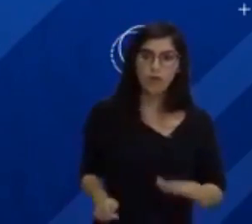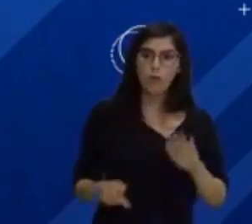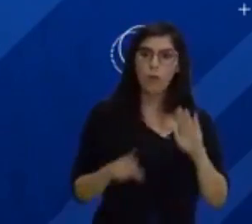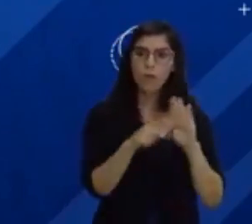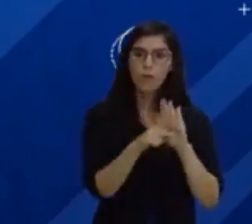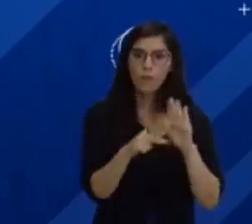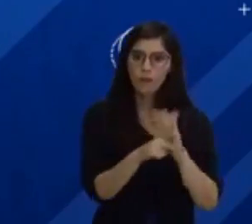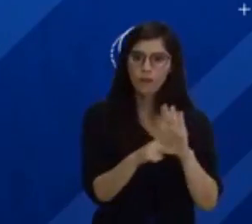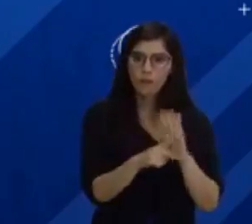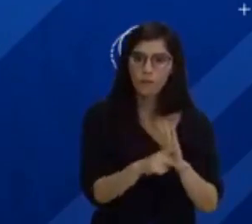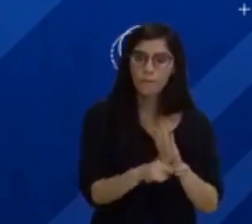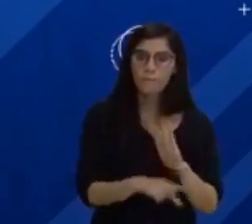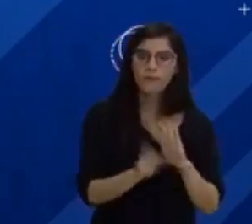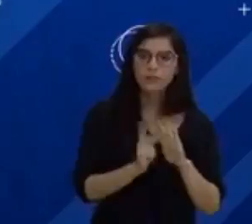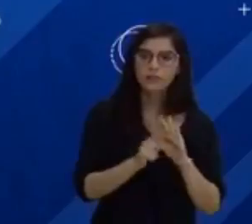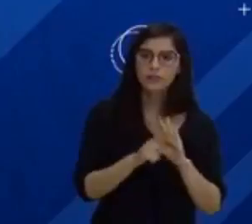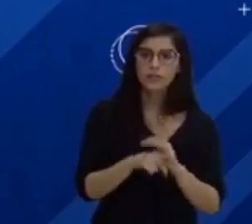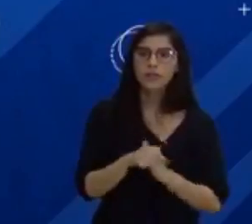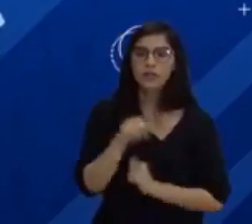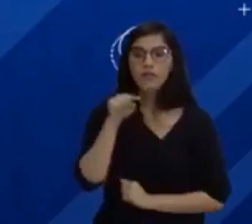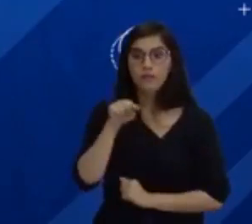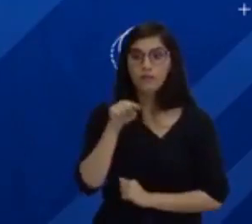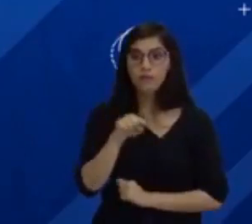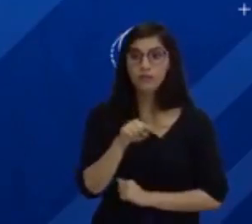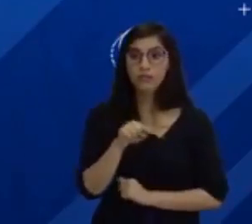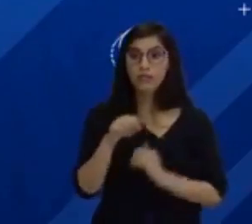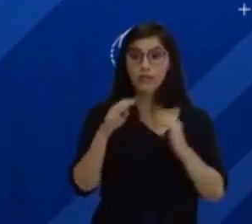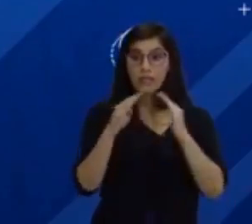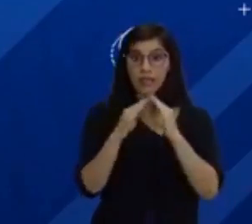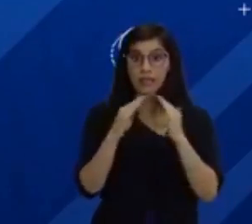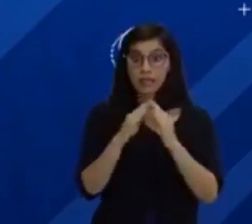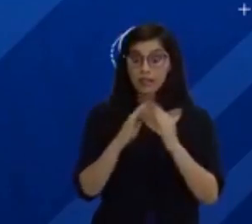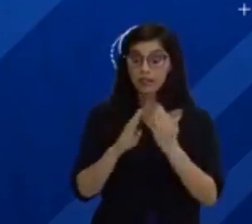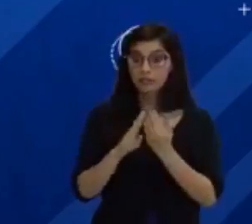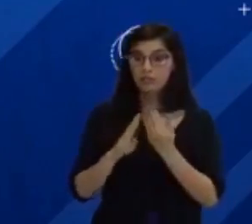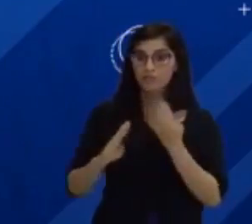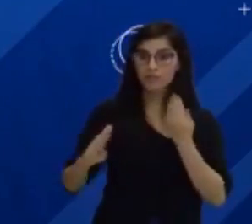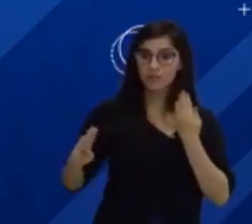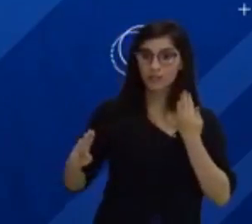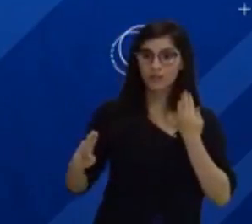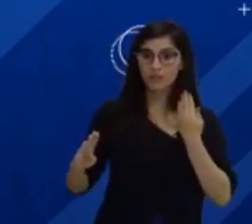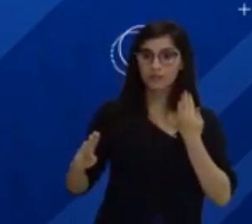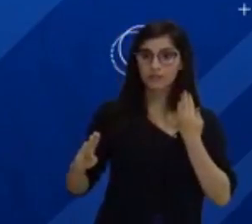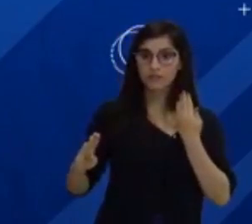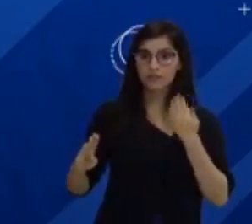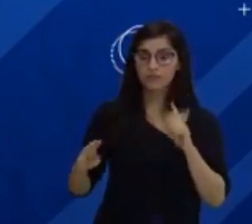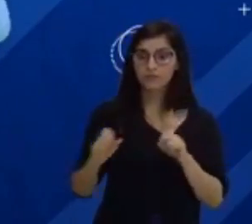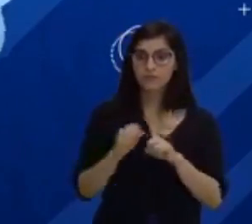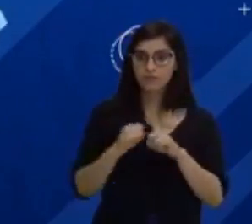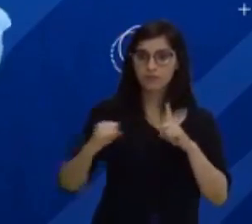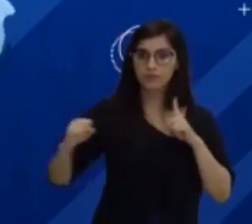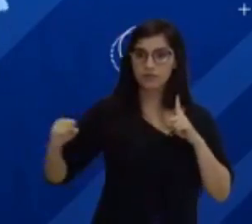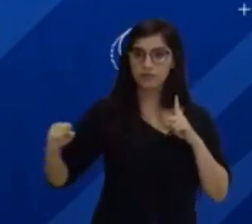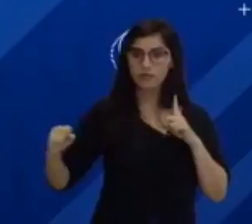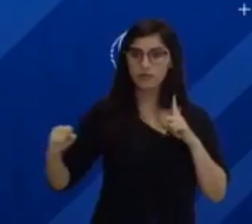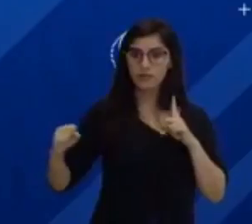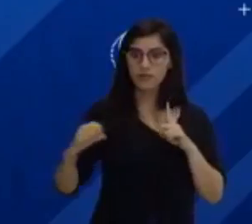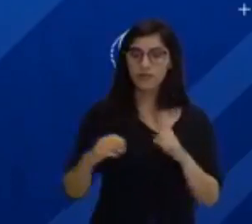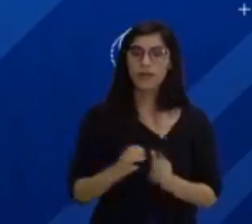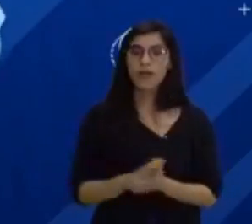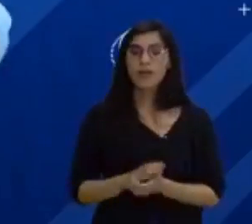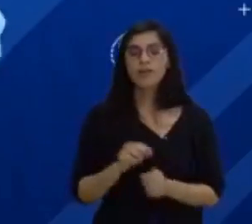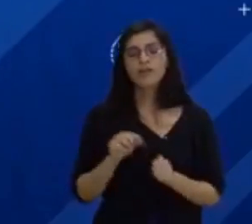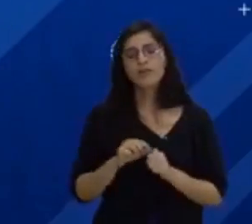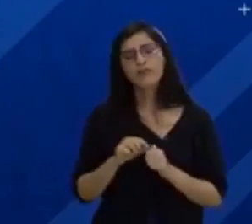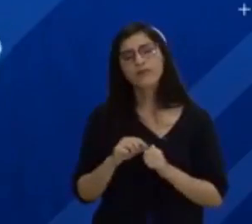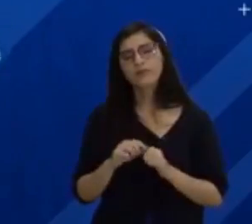fazendo a sua parte aí na sua casa, mantendo a distância social, o isolamento social, quero dizer. E fazendo a sua parte,